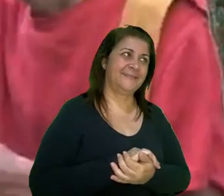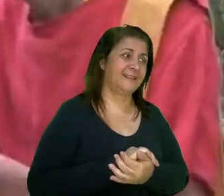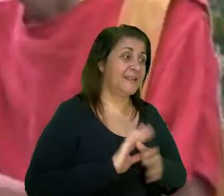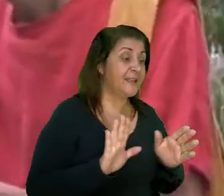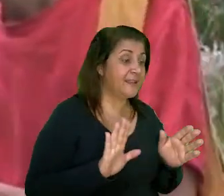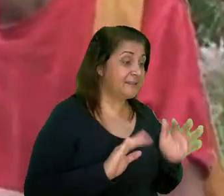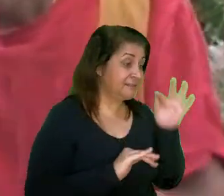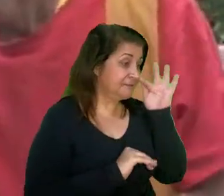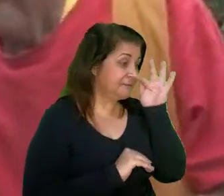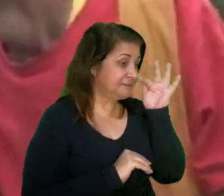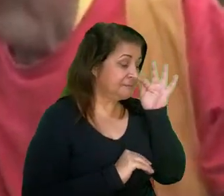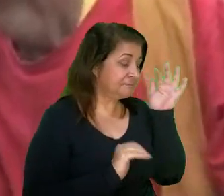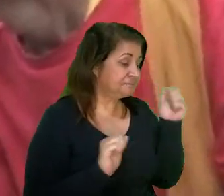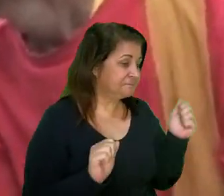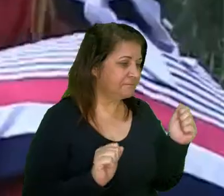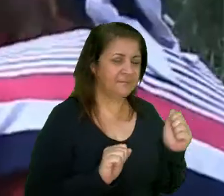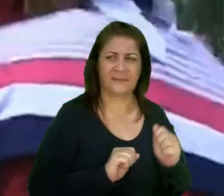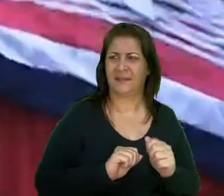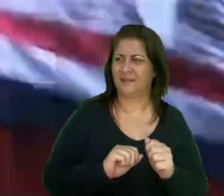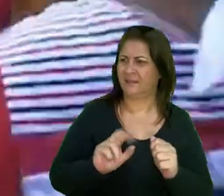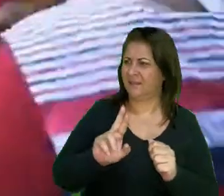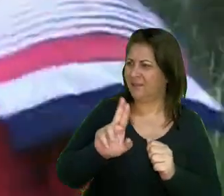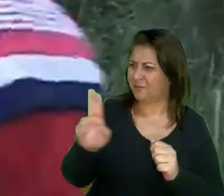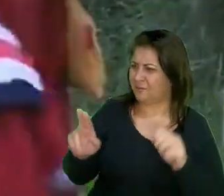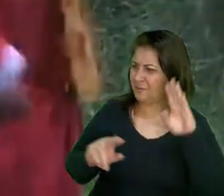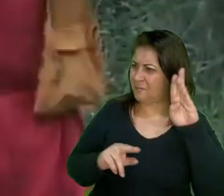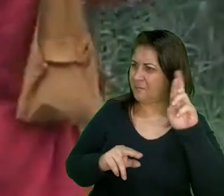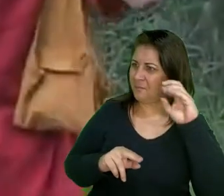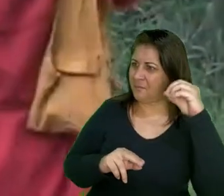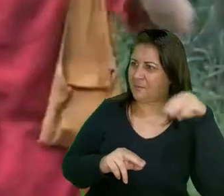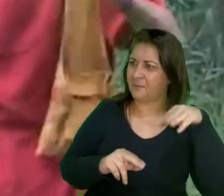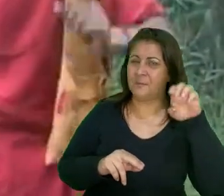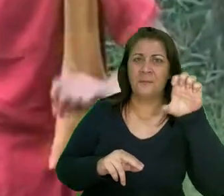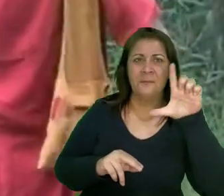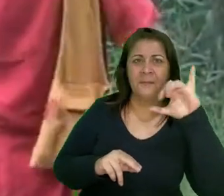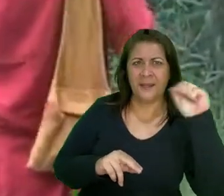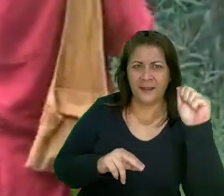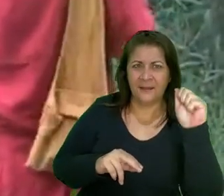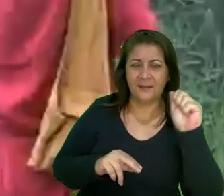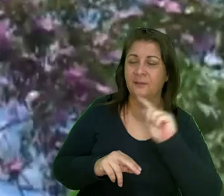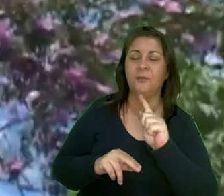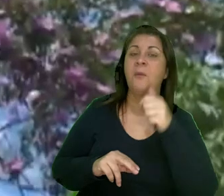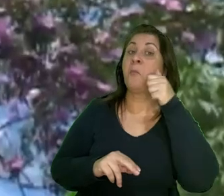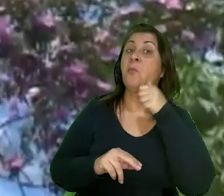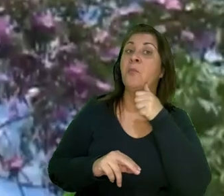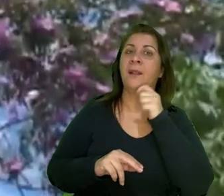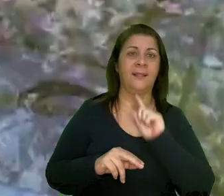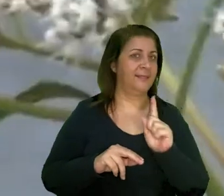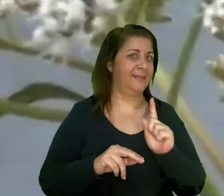Dona Bromélia? Isso não é nome de mulher, é espécie da flora.